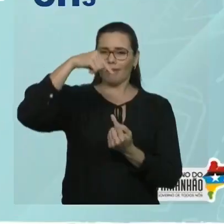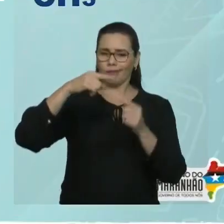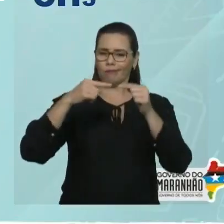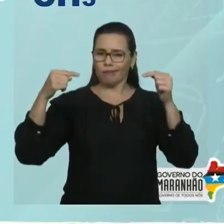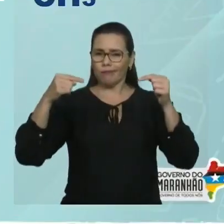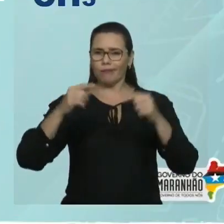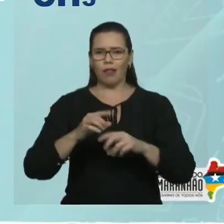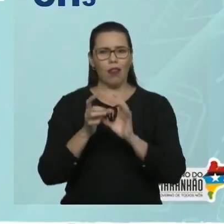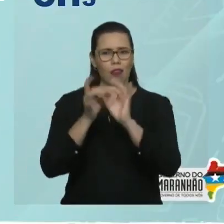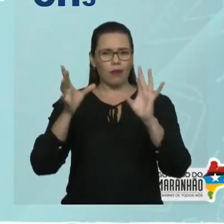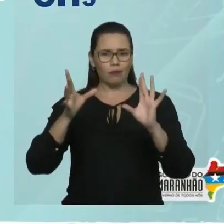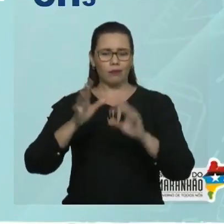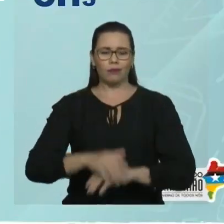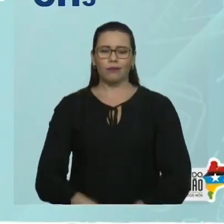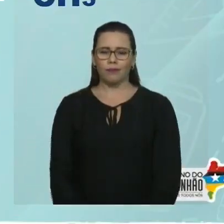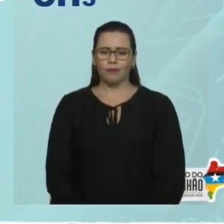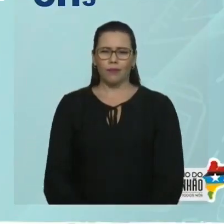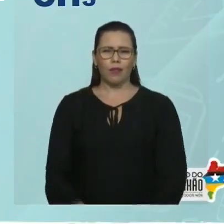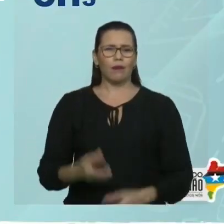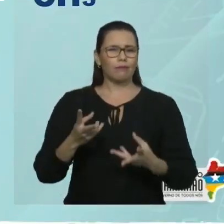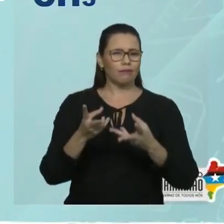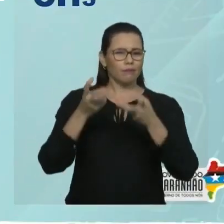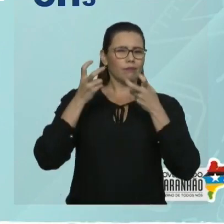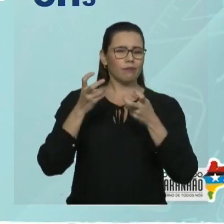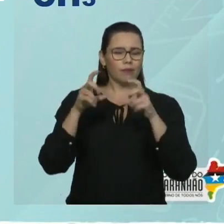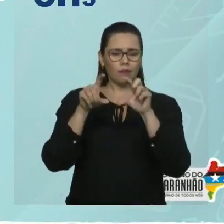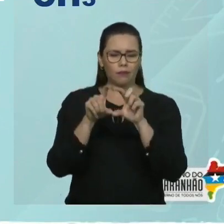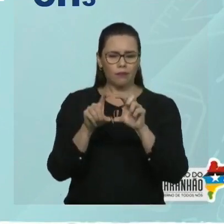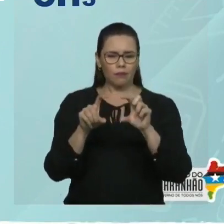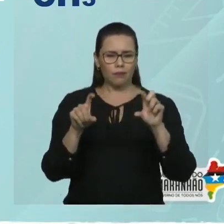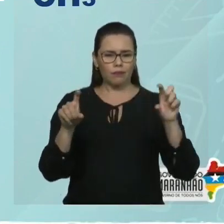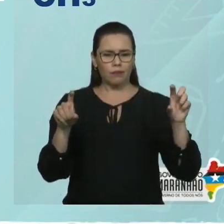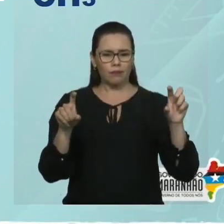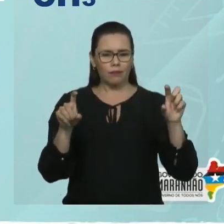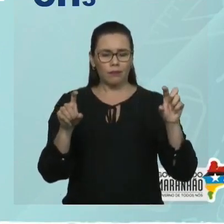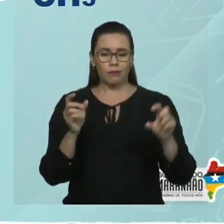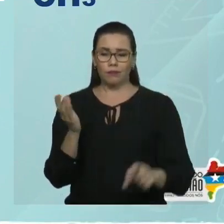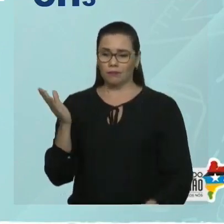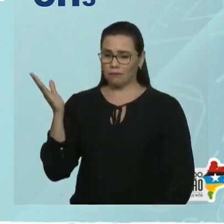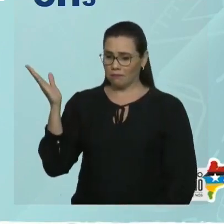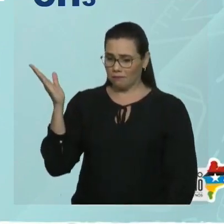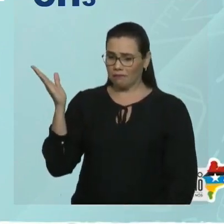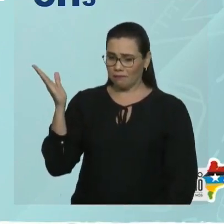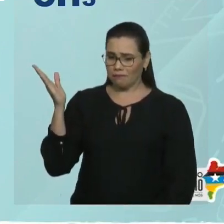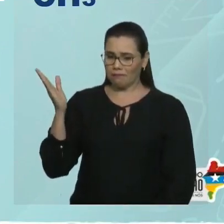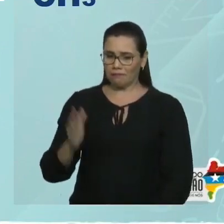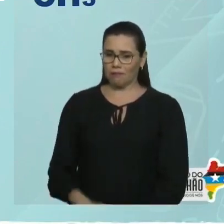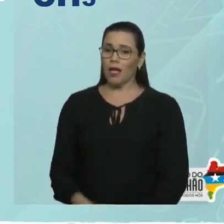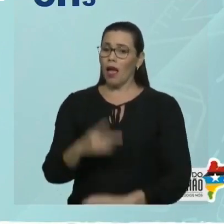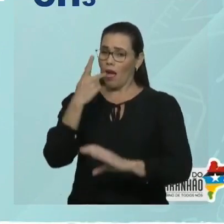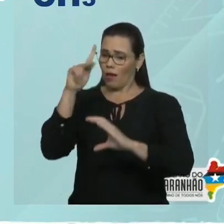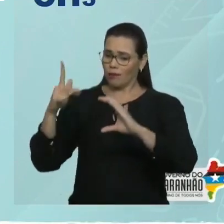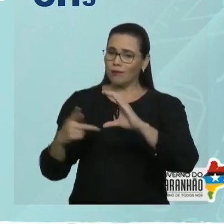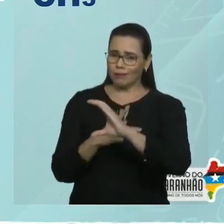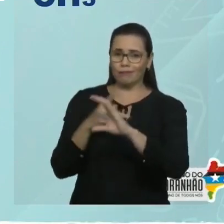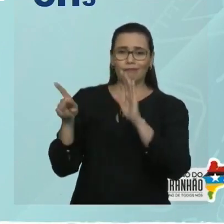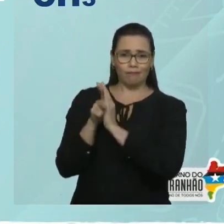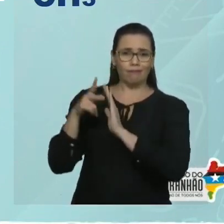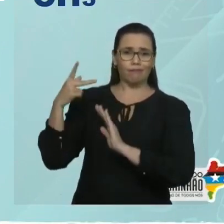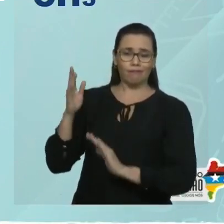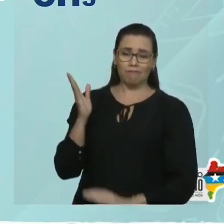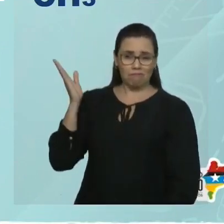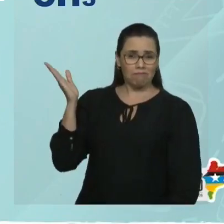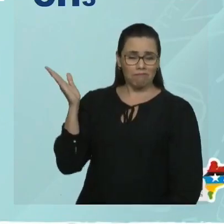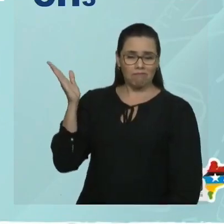Observe esta cadeia. Você consegue perceber que é uma cadeia ramificada, é um hidrocarboneto. Dá para ver claramente que é um